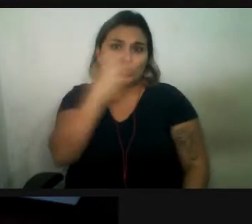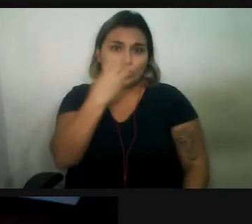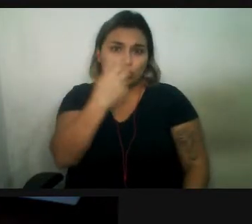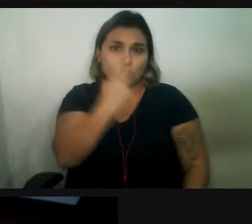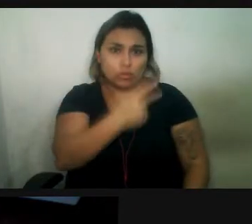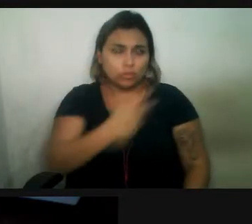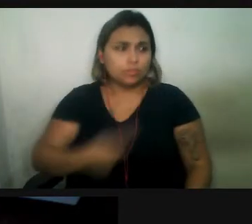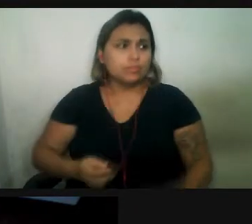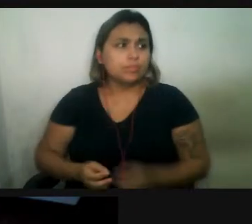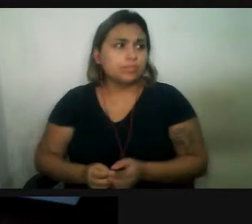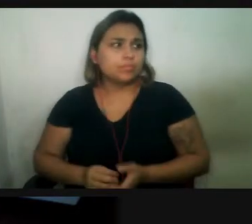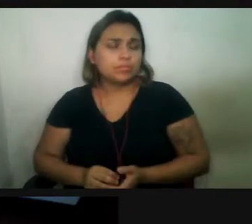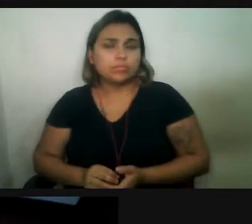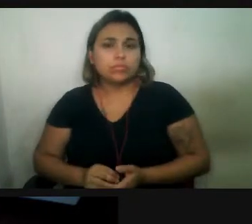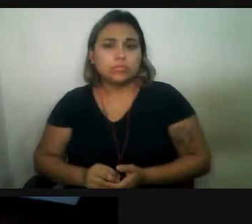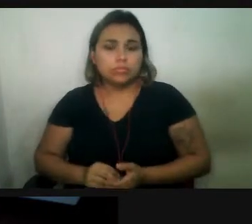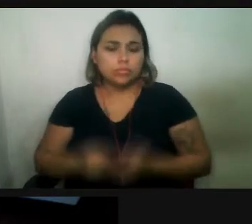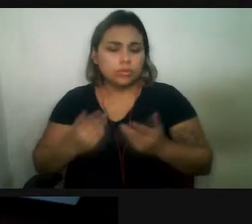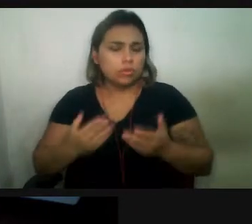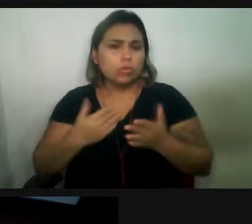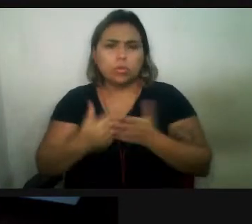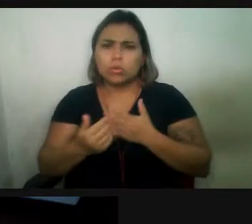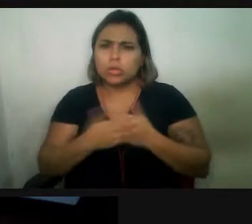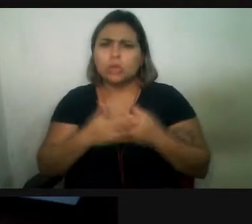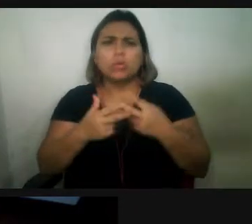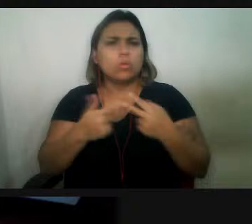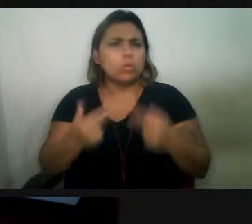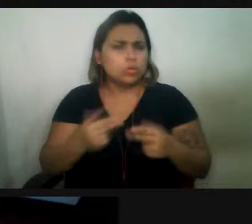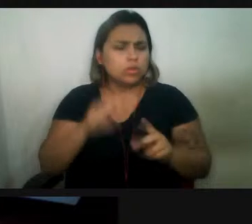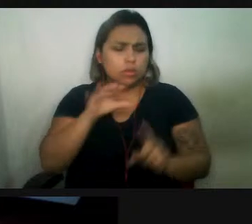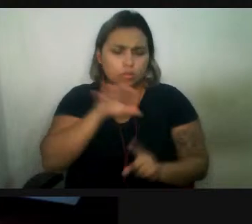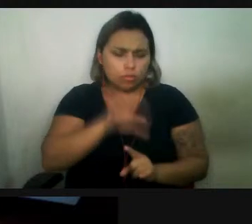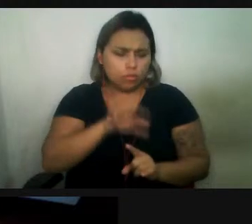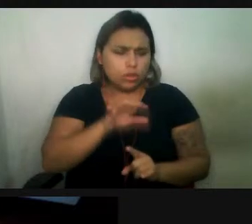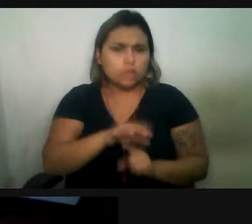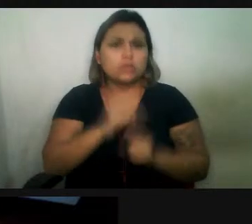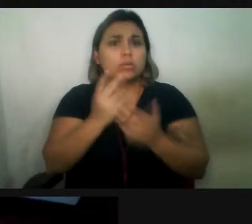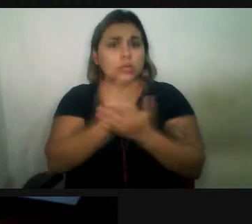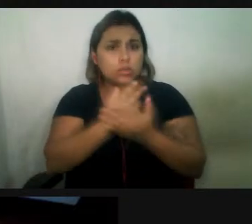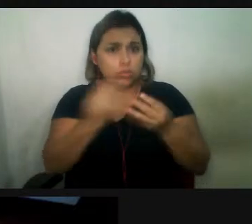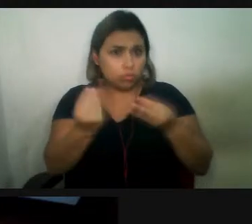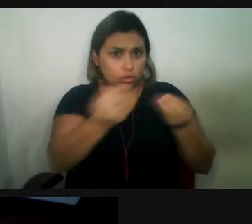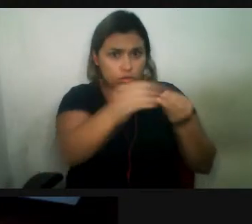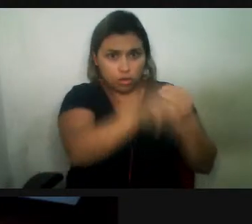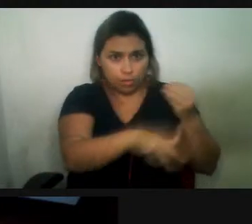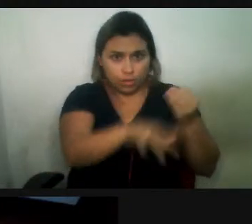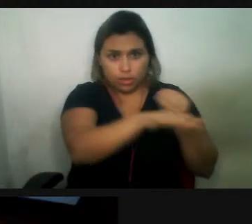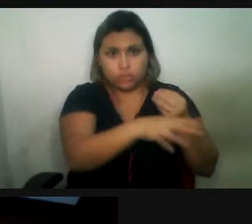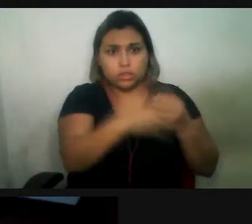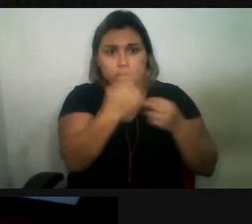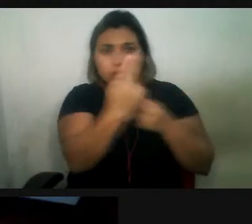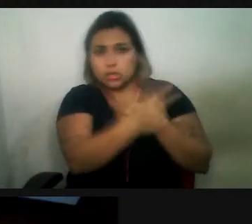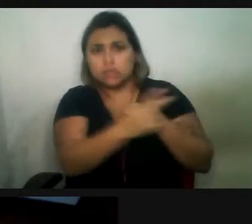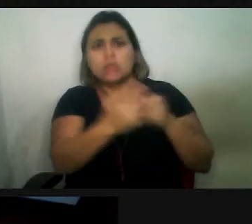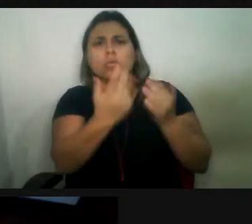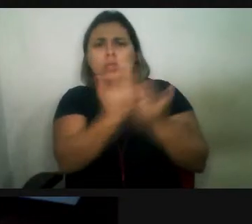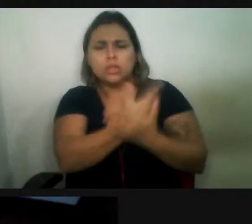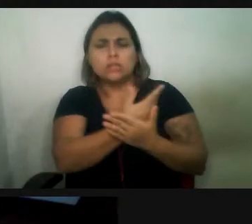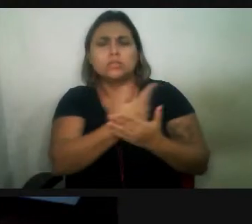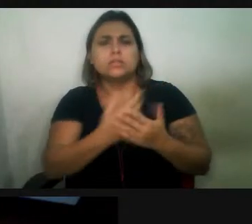Portanto, qualquer interferência sonora que a gente coloque no ambiente deles, né, que a gente chama de poluição sonora,